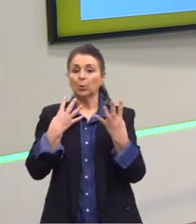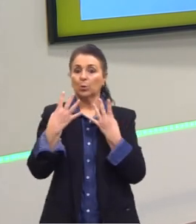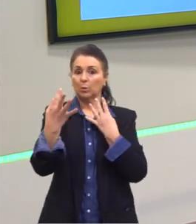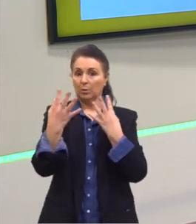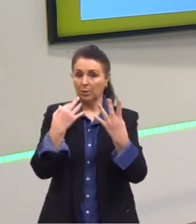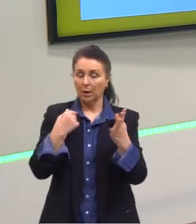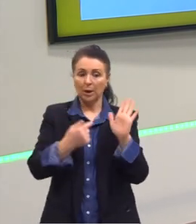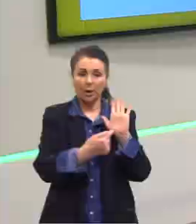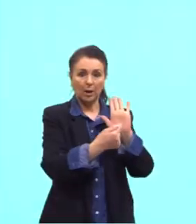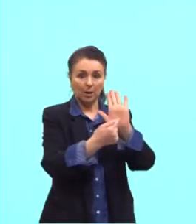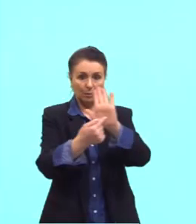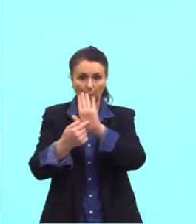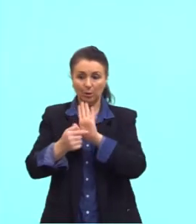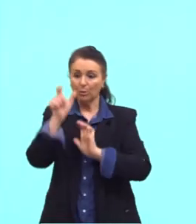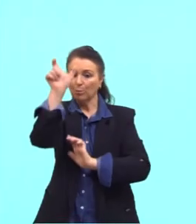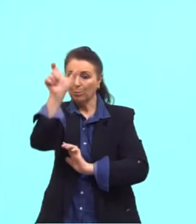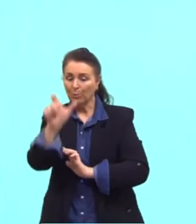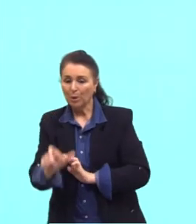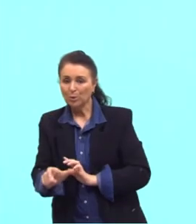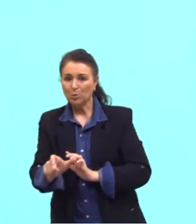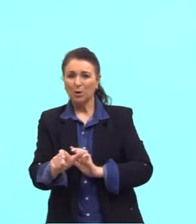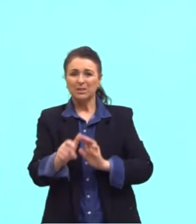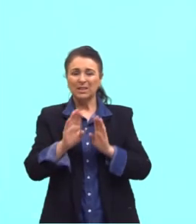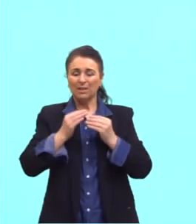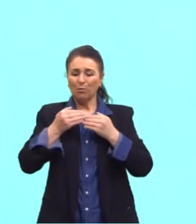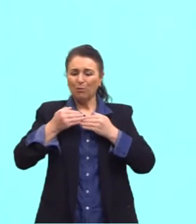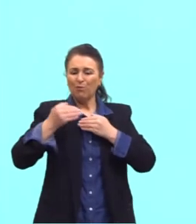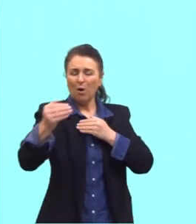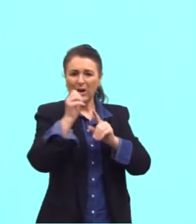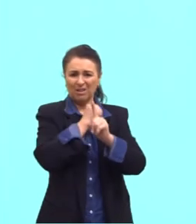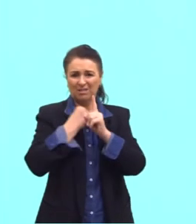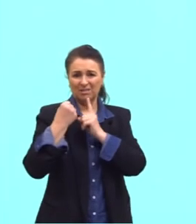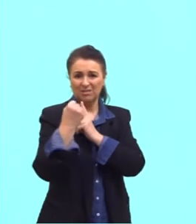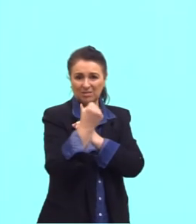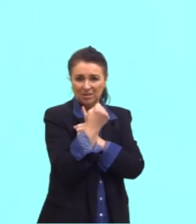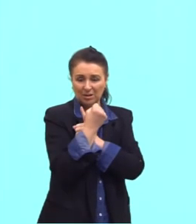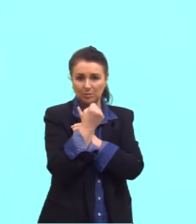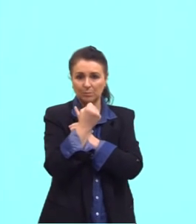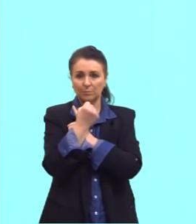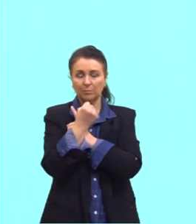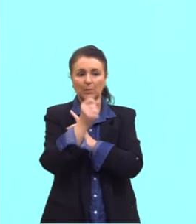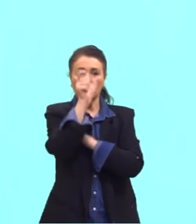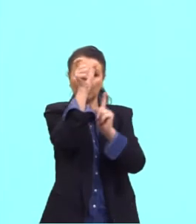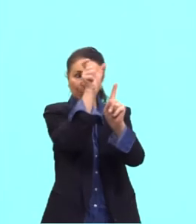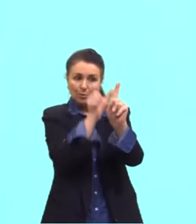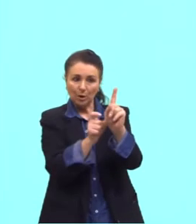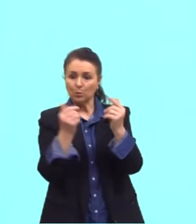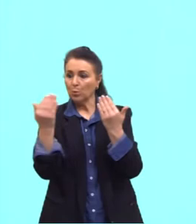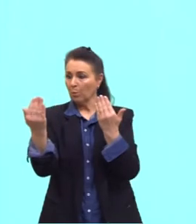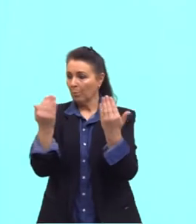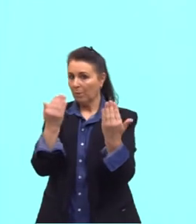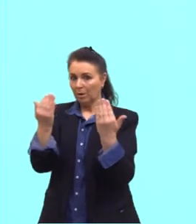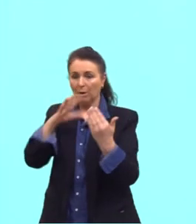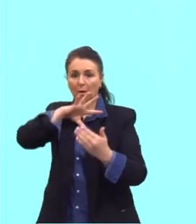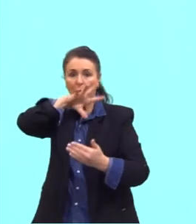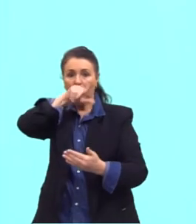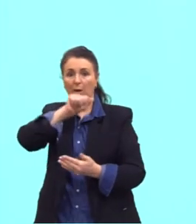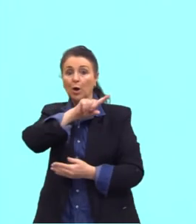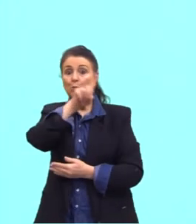marginalizadas pela sociedade. As personagens são comparadas aos animais, chamamos isso de